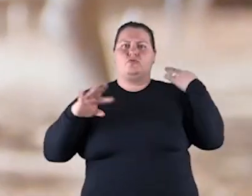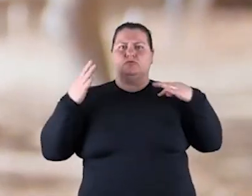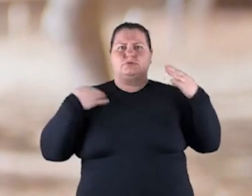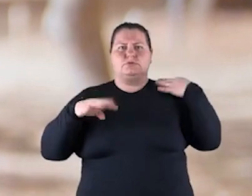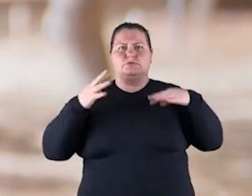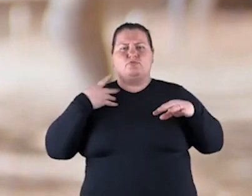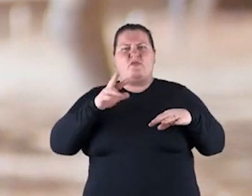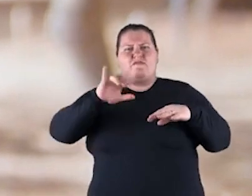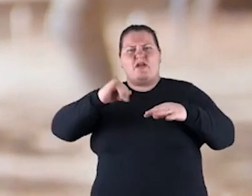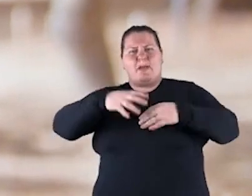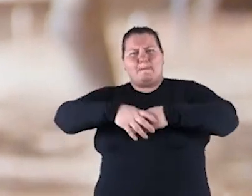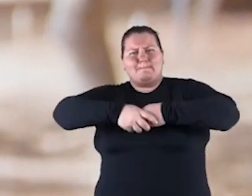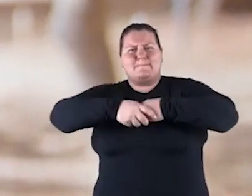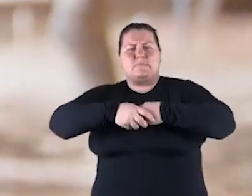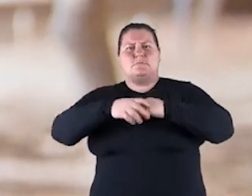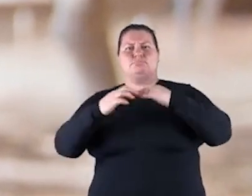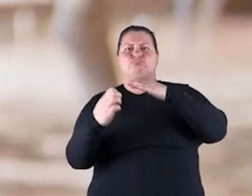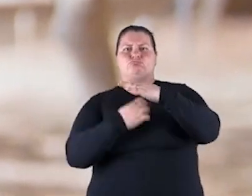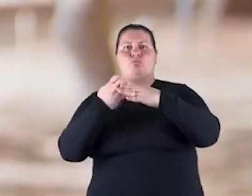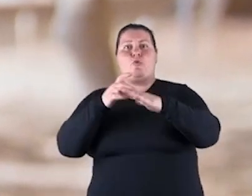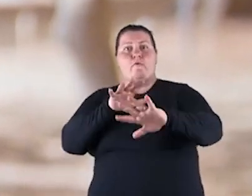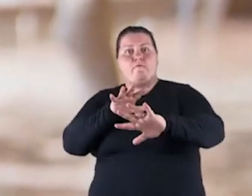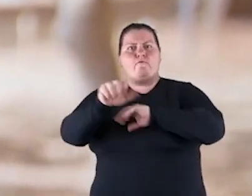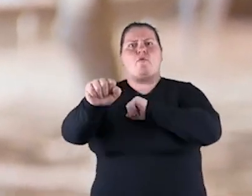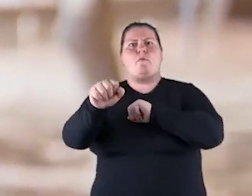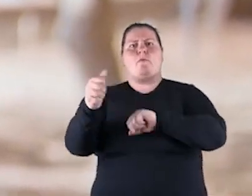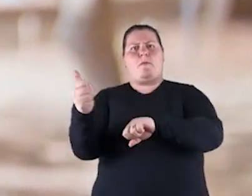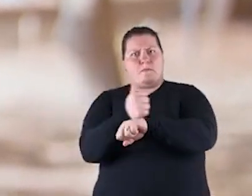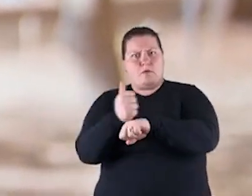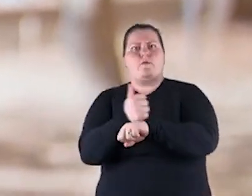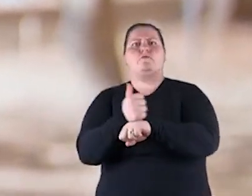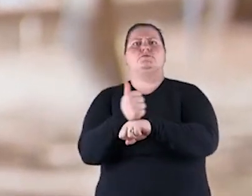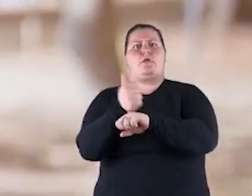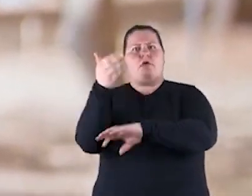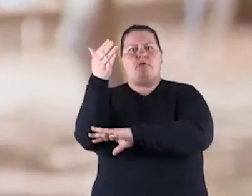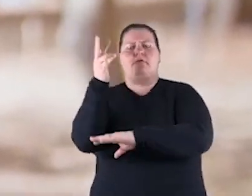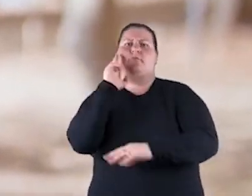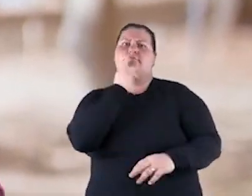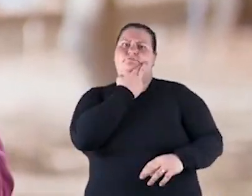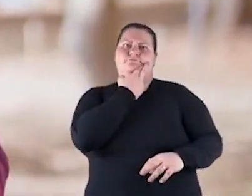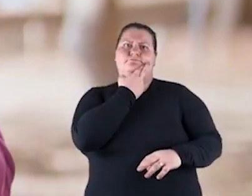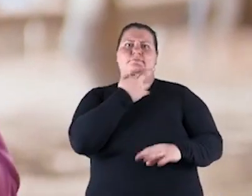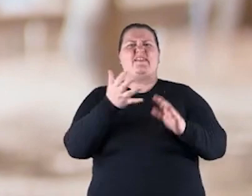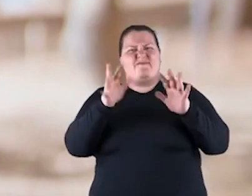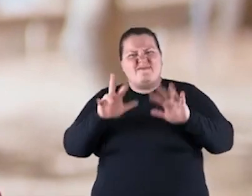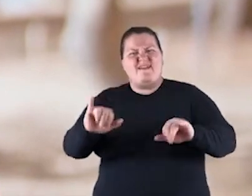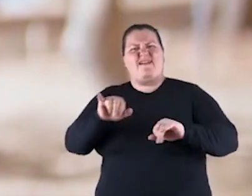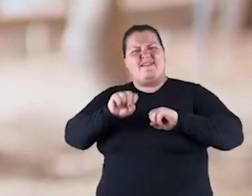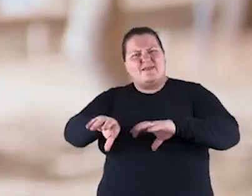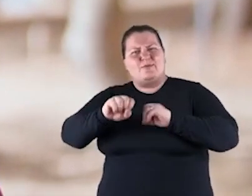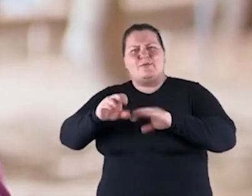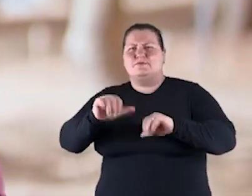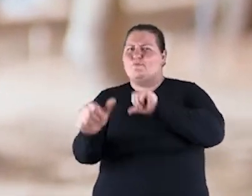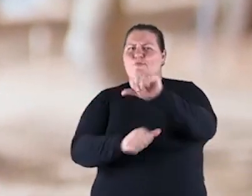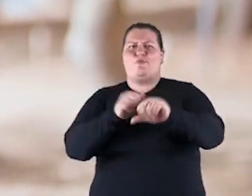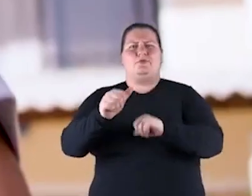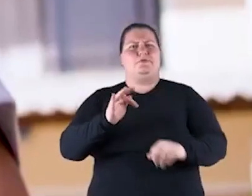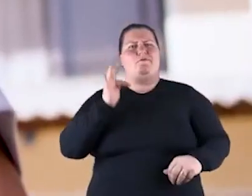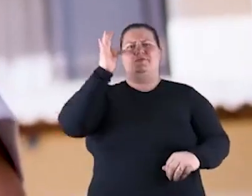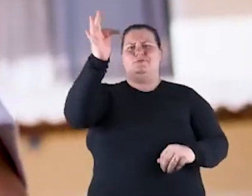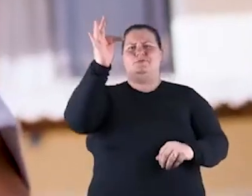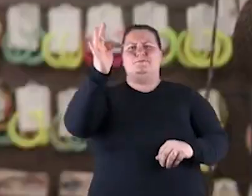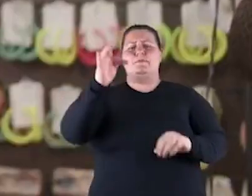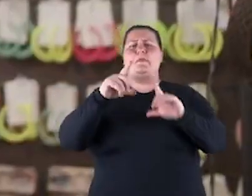escolas será feita em parceria com as empresas, só para formar profissionais de hotelaria e restaurantes. É a educação que vai mudar o nosso